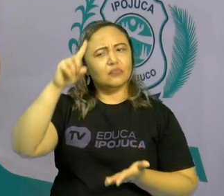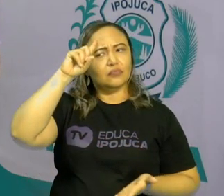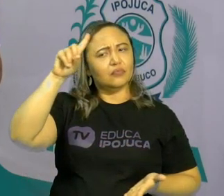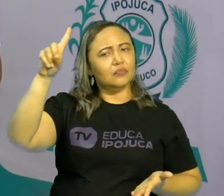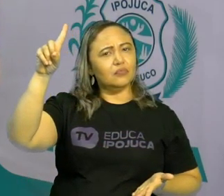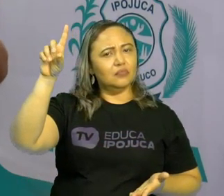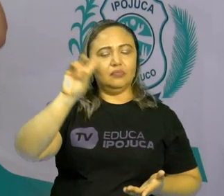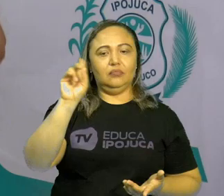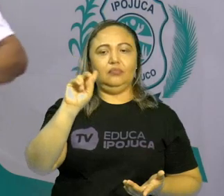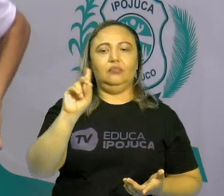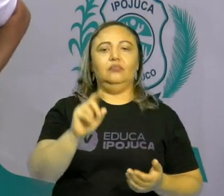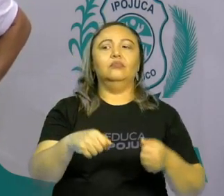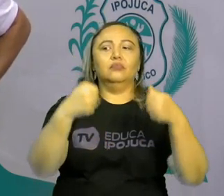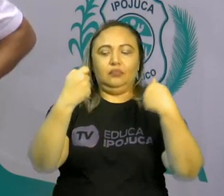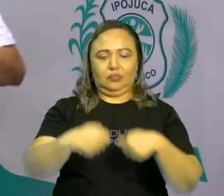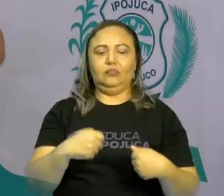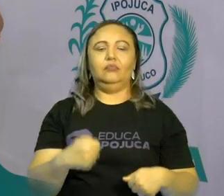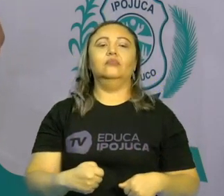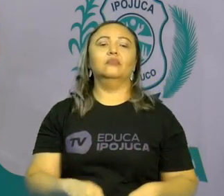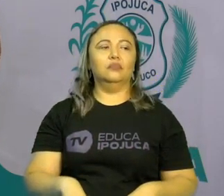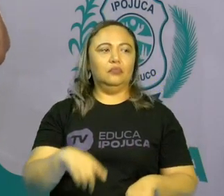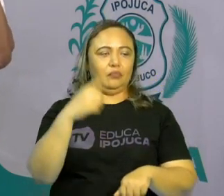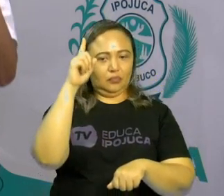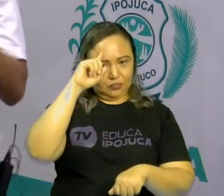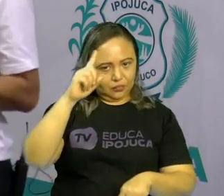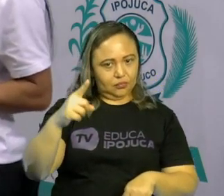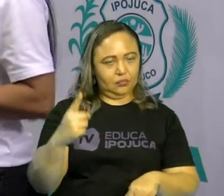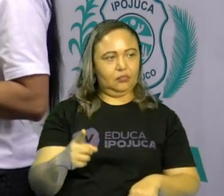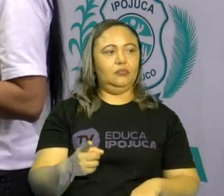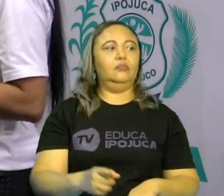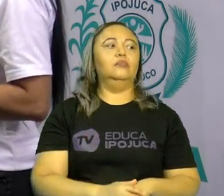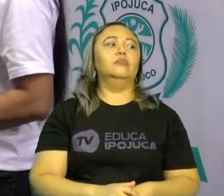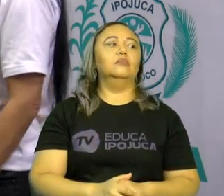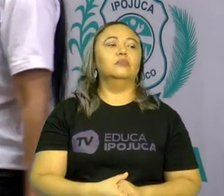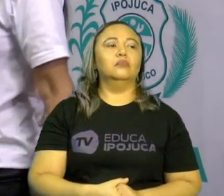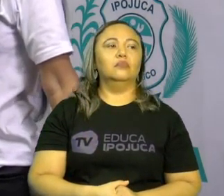física para ter boa saúde. Todos os dias.